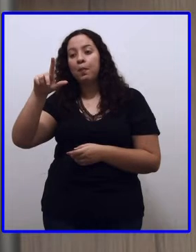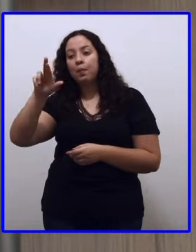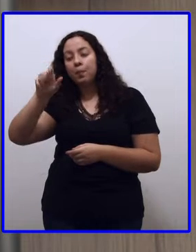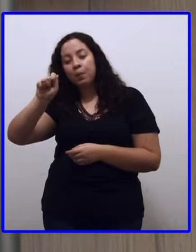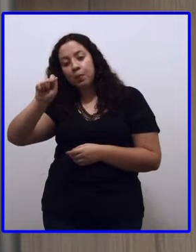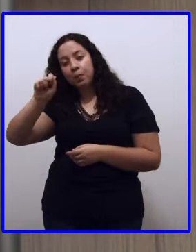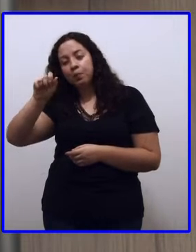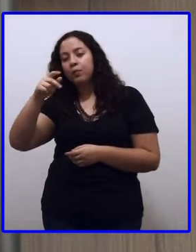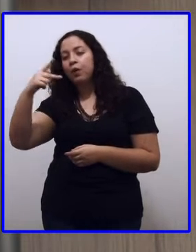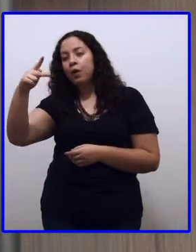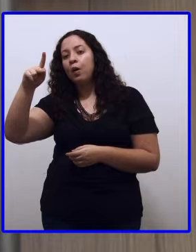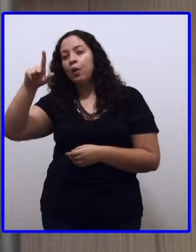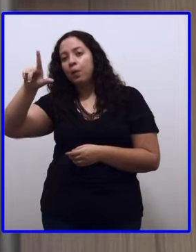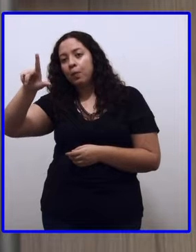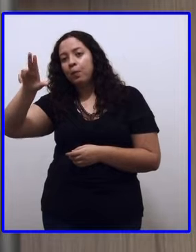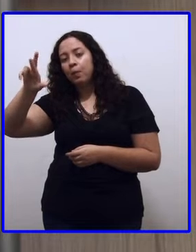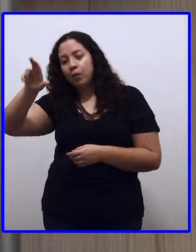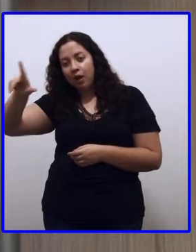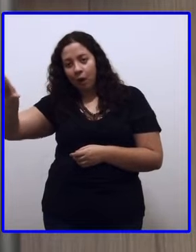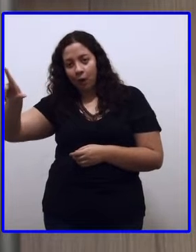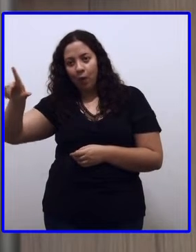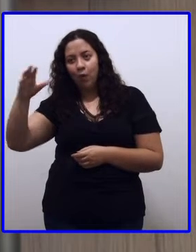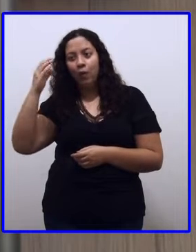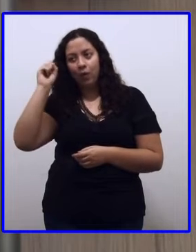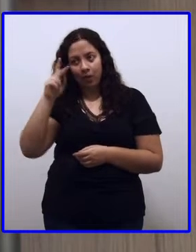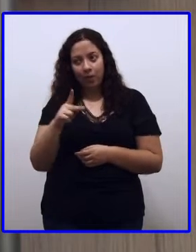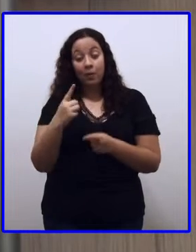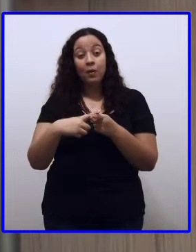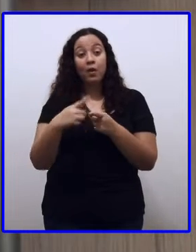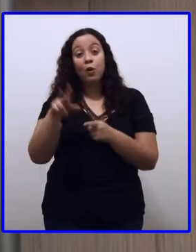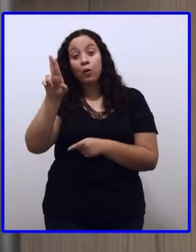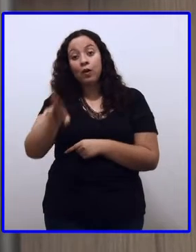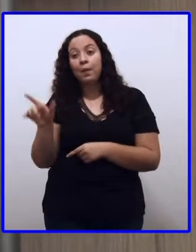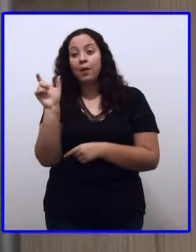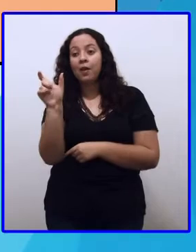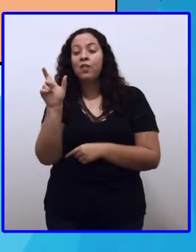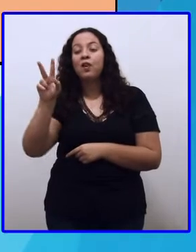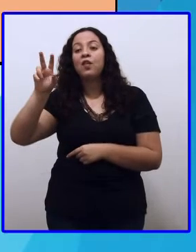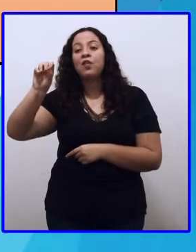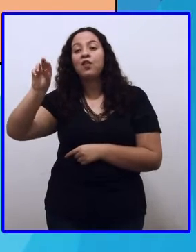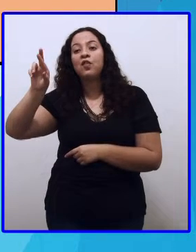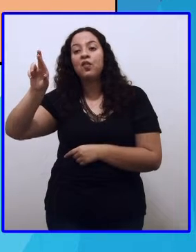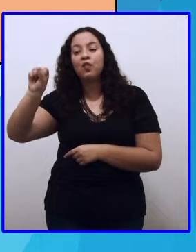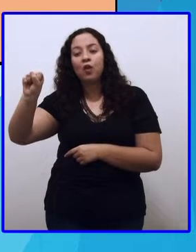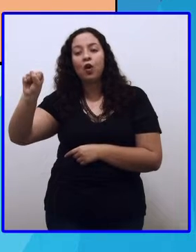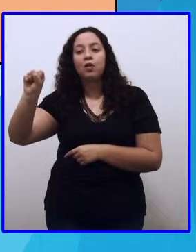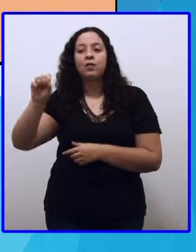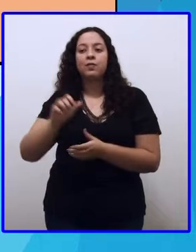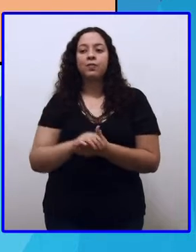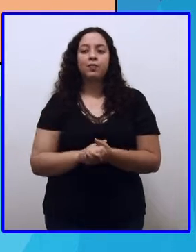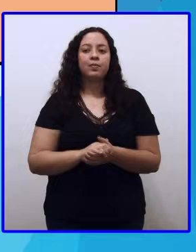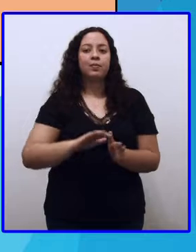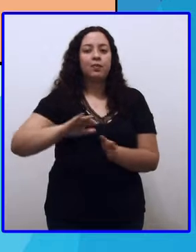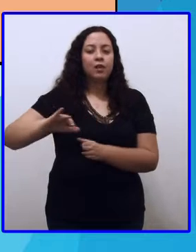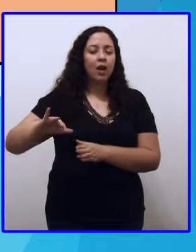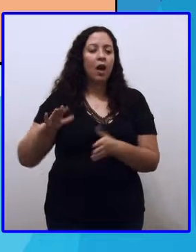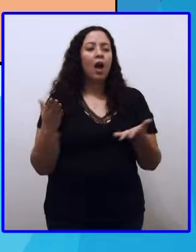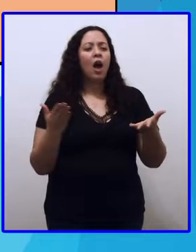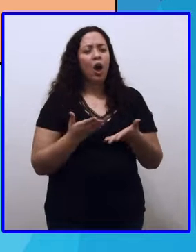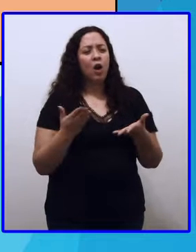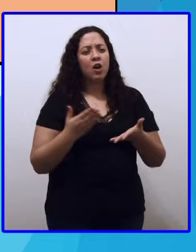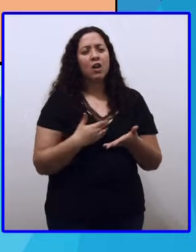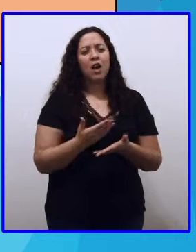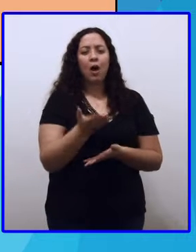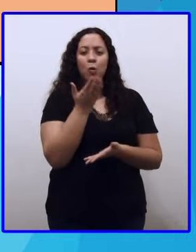mesmo. Vós ides de carro para casa. E a última frase. O jantar estará delicioso. E aí, Pro Camila,